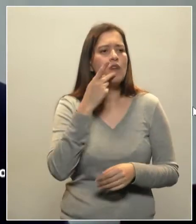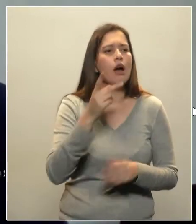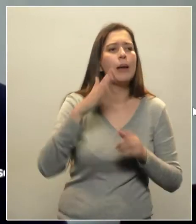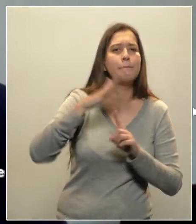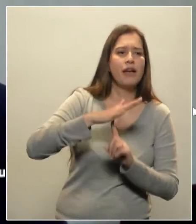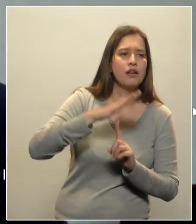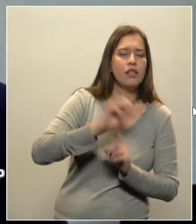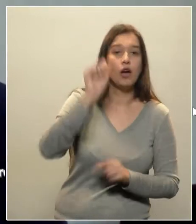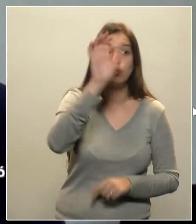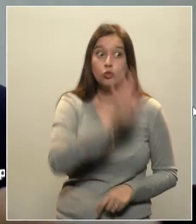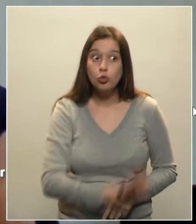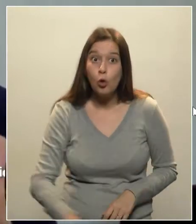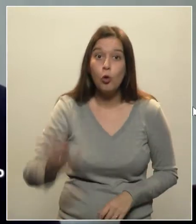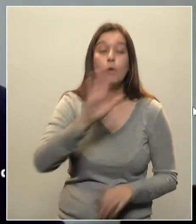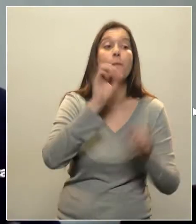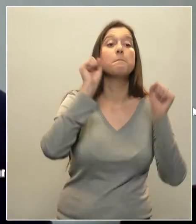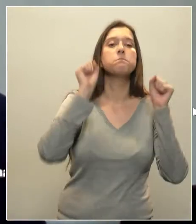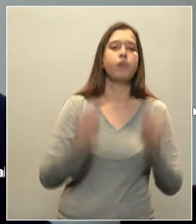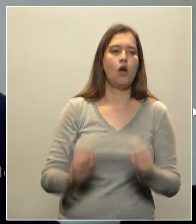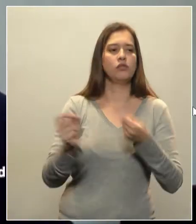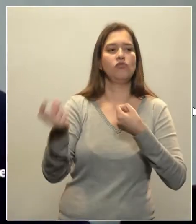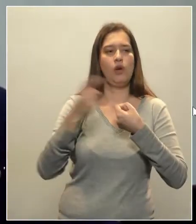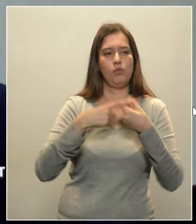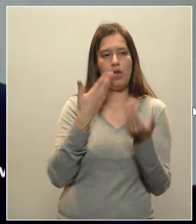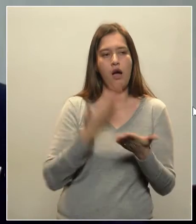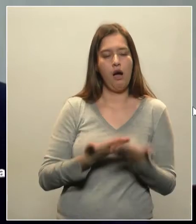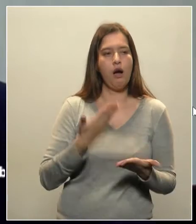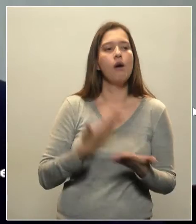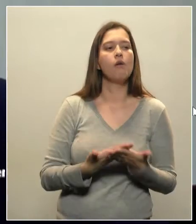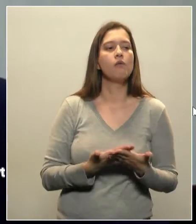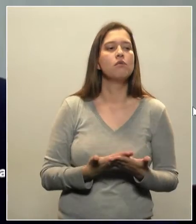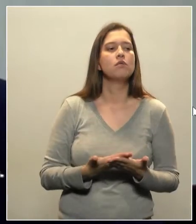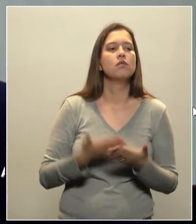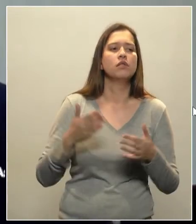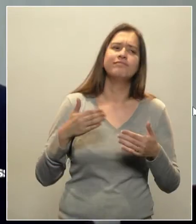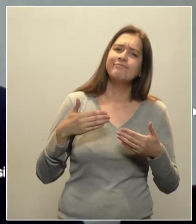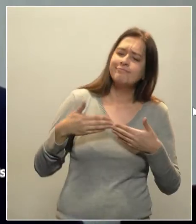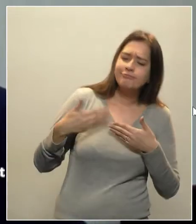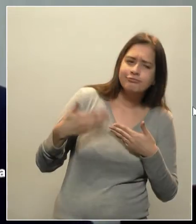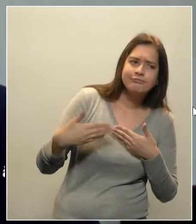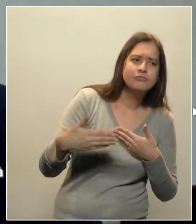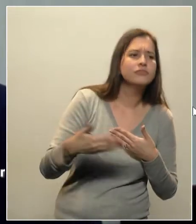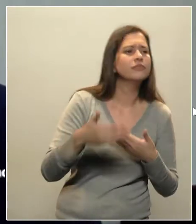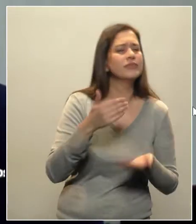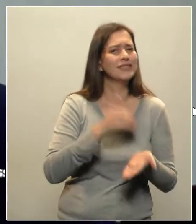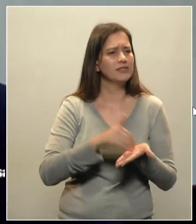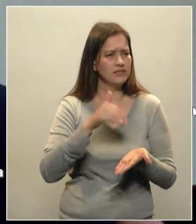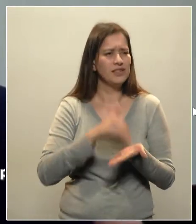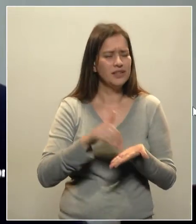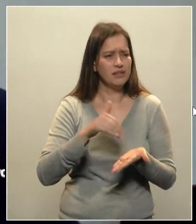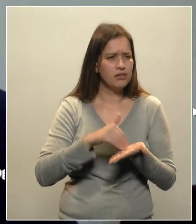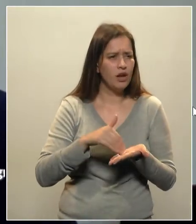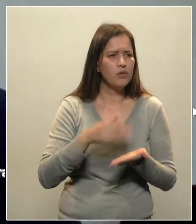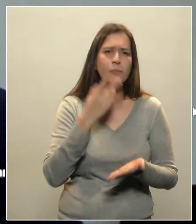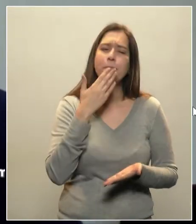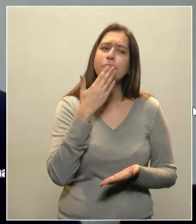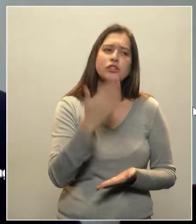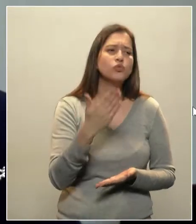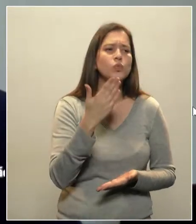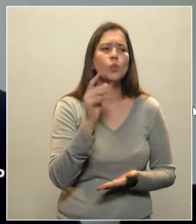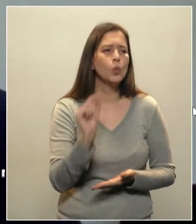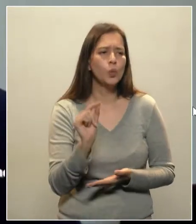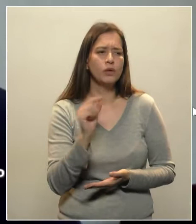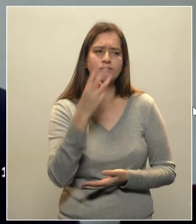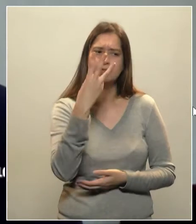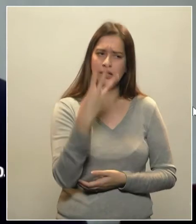do Paraná. E aí, na sequência, o secretário indicou 30 municípios.